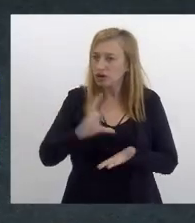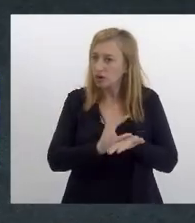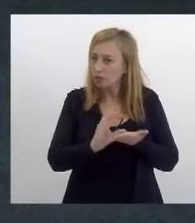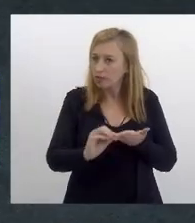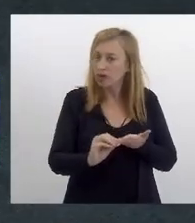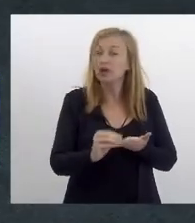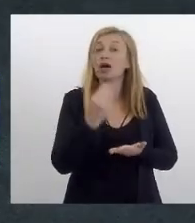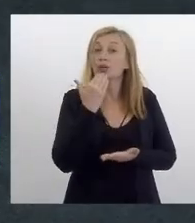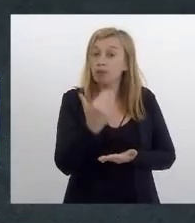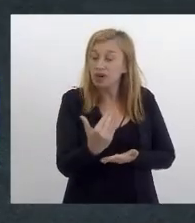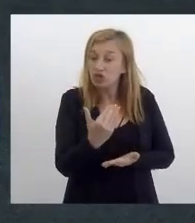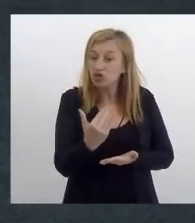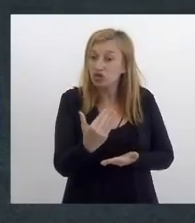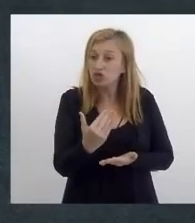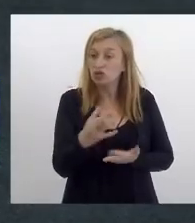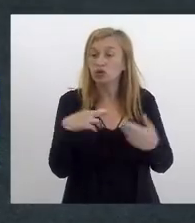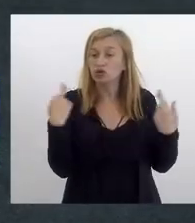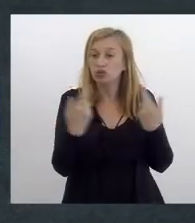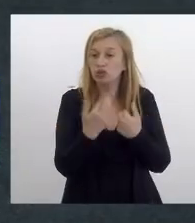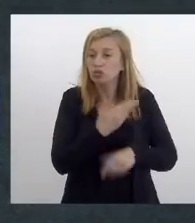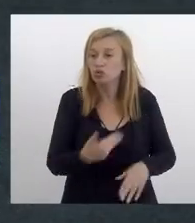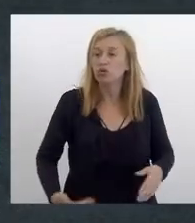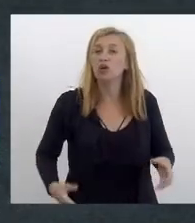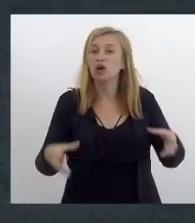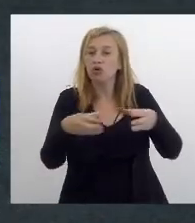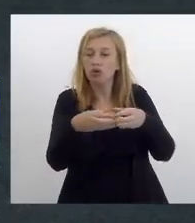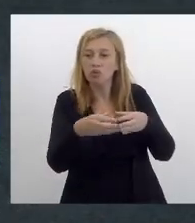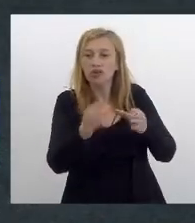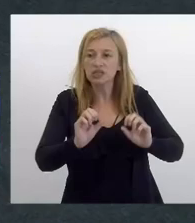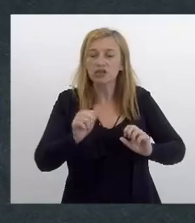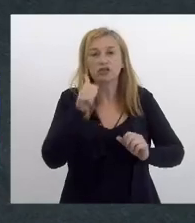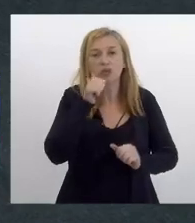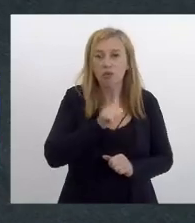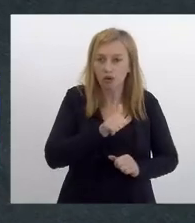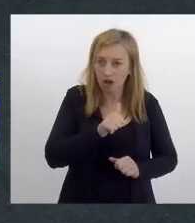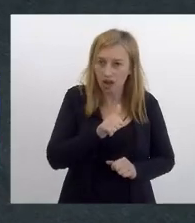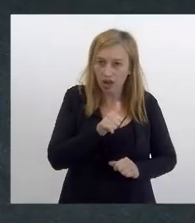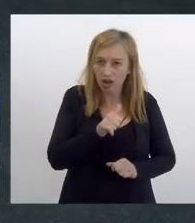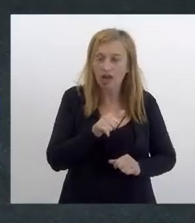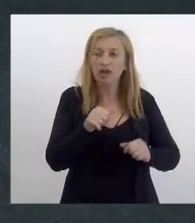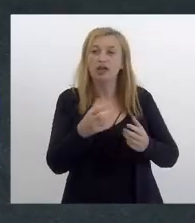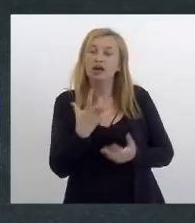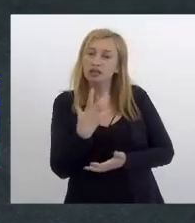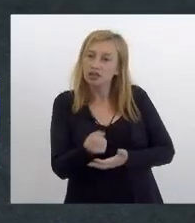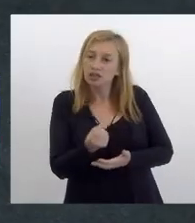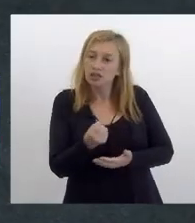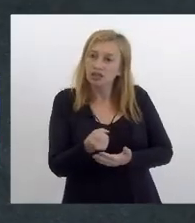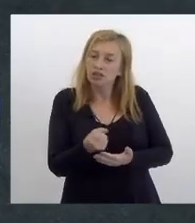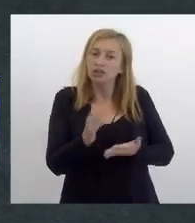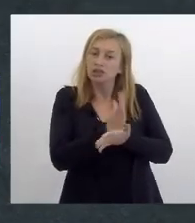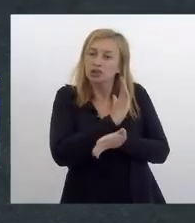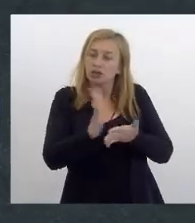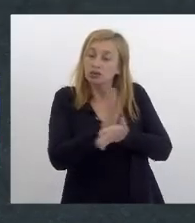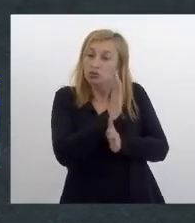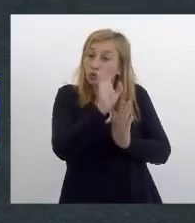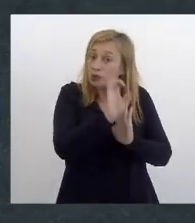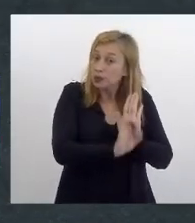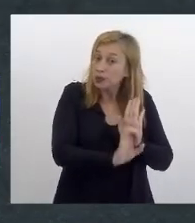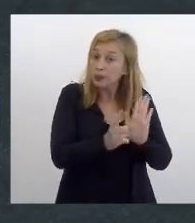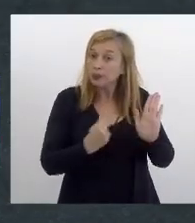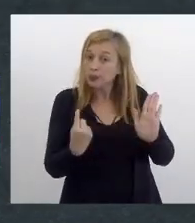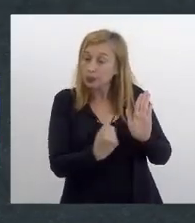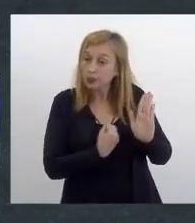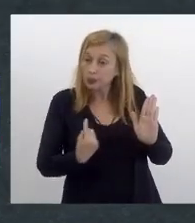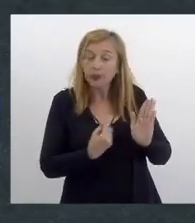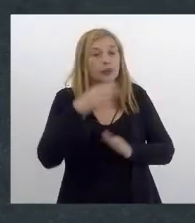pedi uma audiência pública pela comissão de mulheres para a gente azeitar algumas emendas que para nós